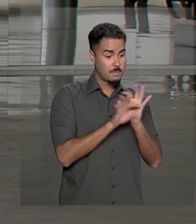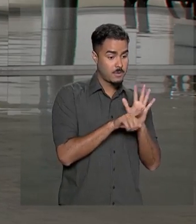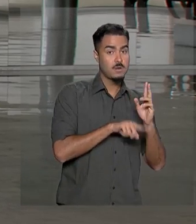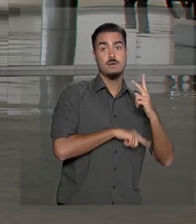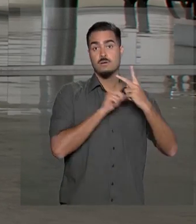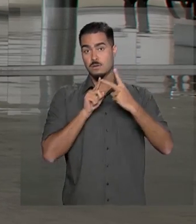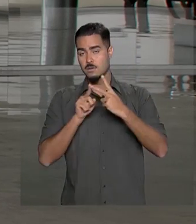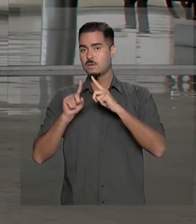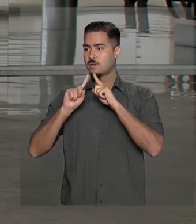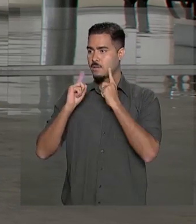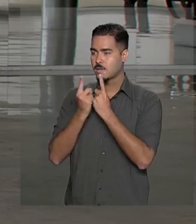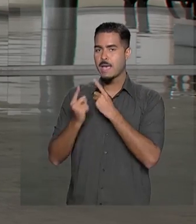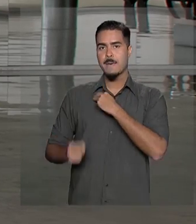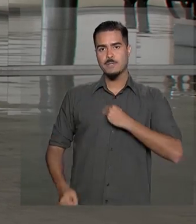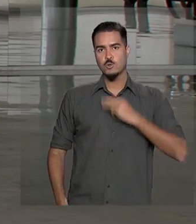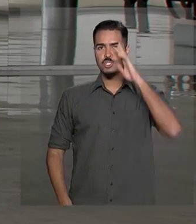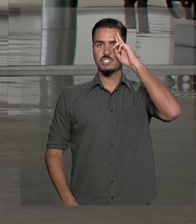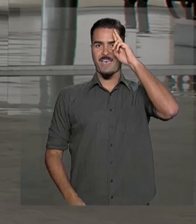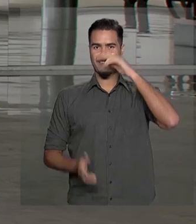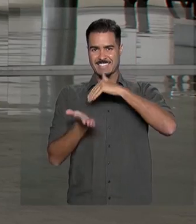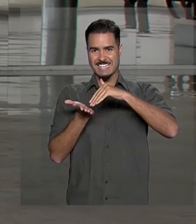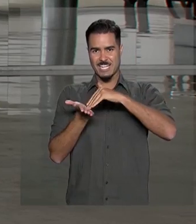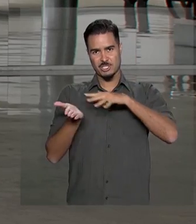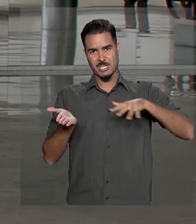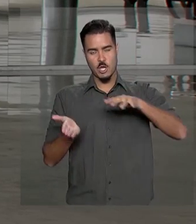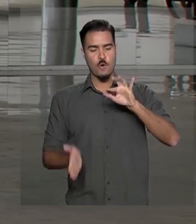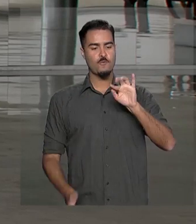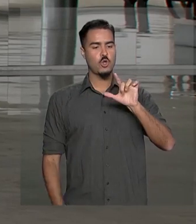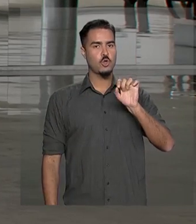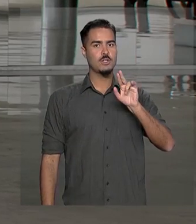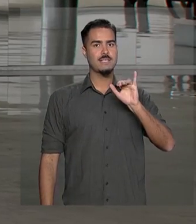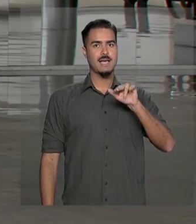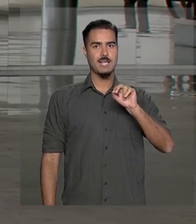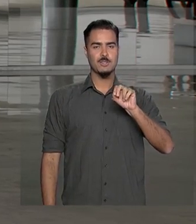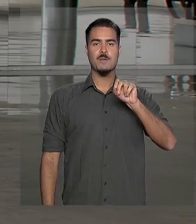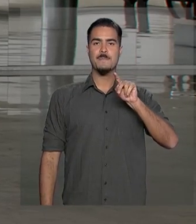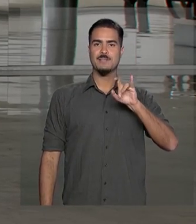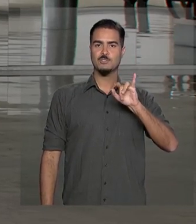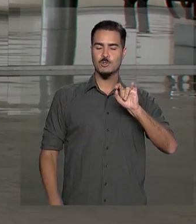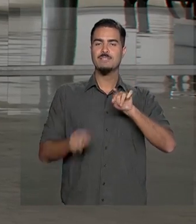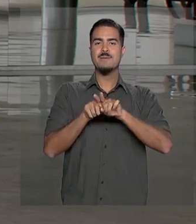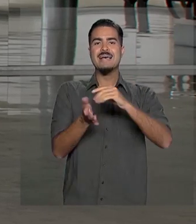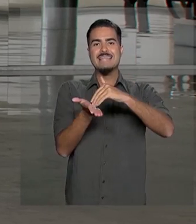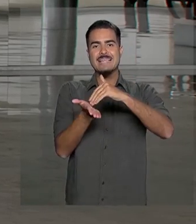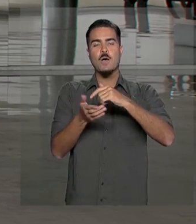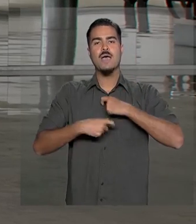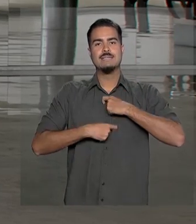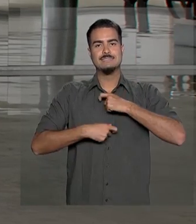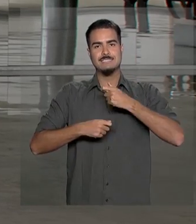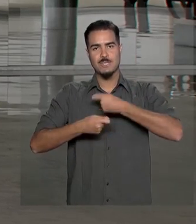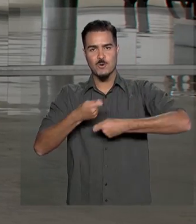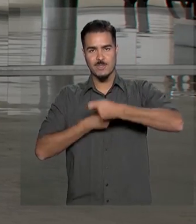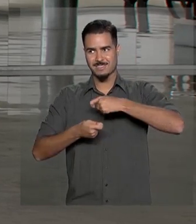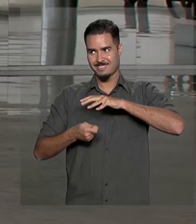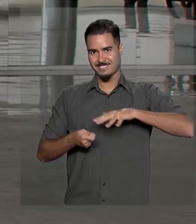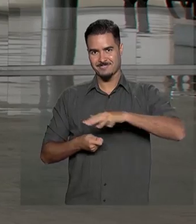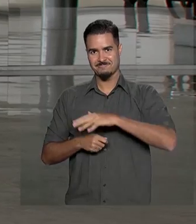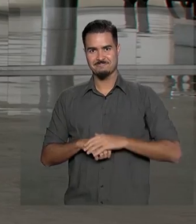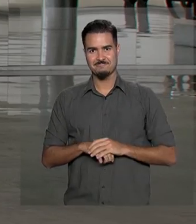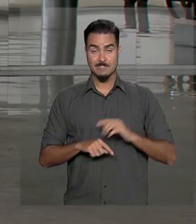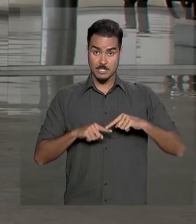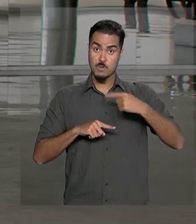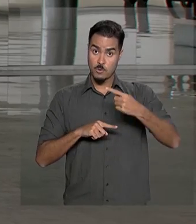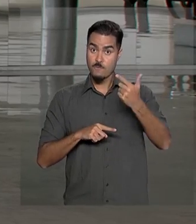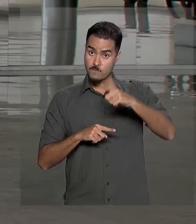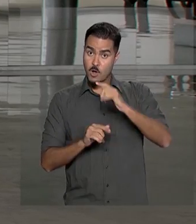ministro-chefe da Secretaria-Geral da Presidência da República, Floriano Peixoto, e com o secretário executivo da pasta. A gente pode voltar a